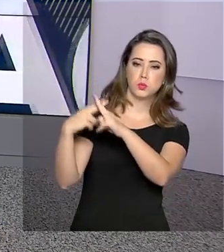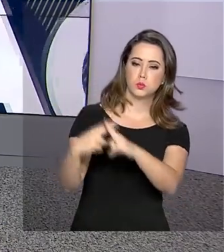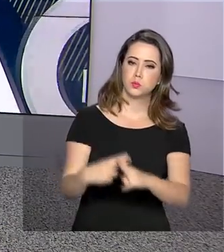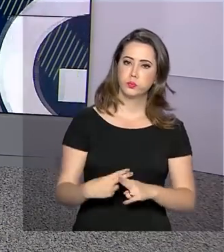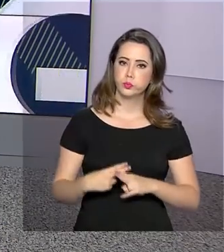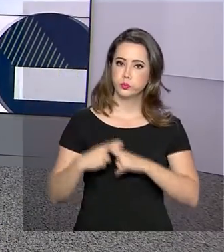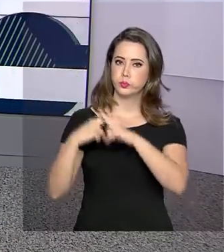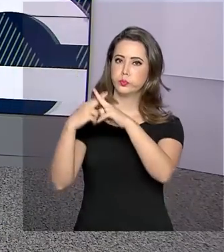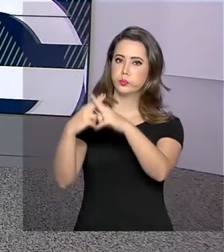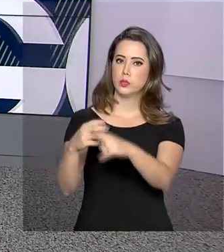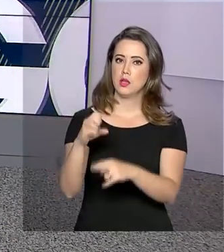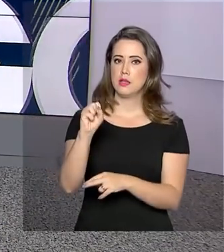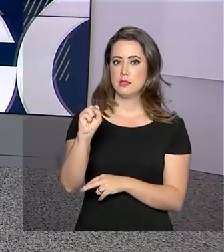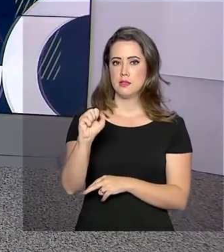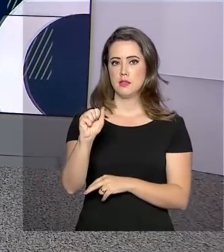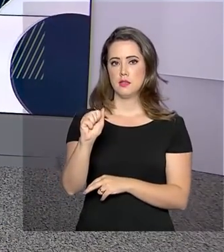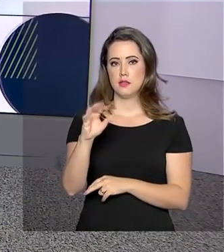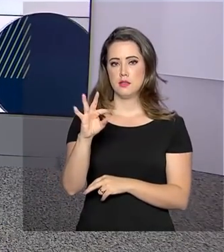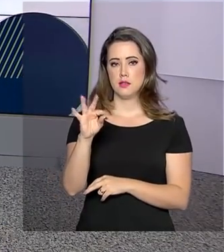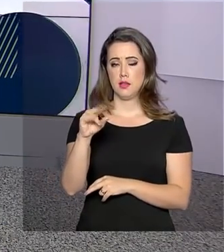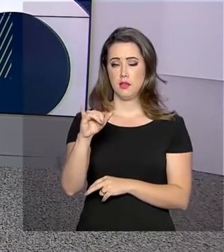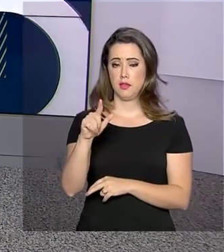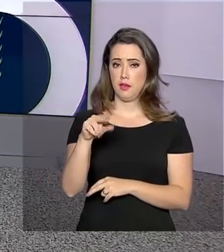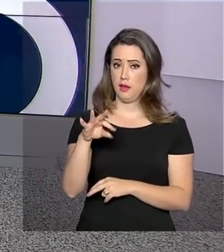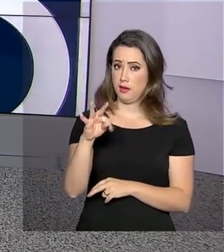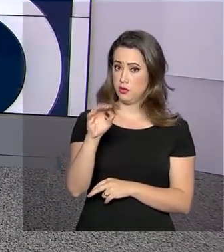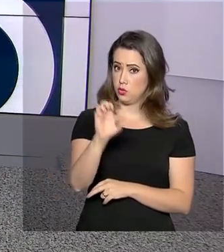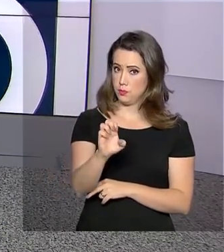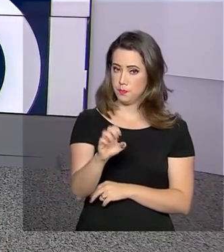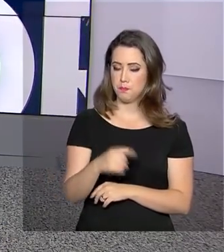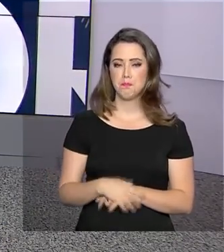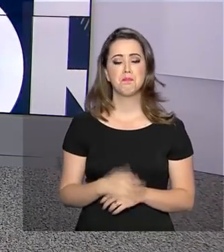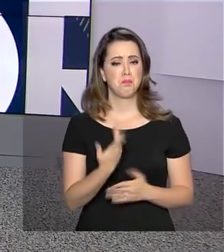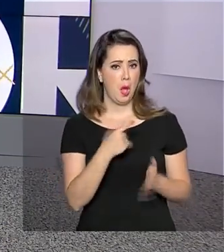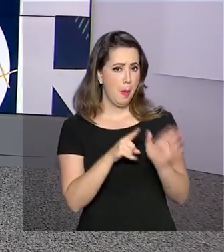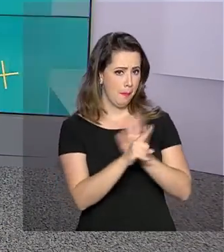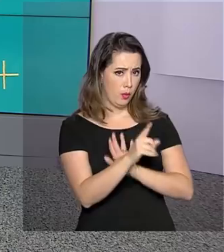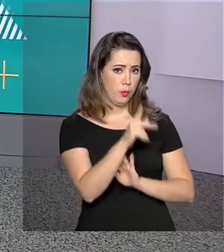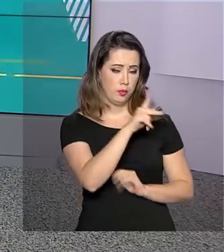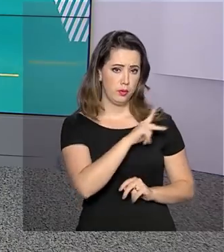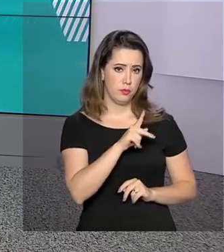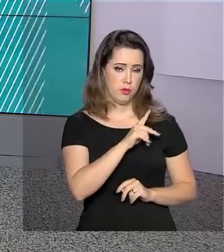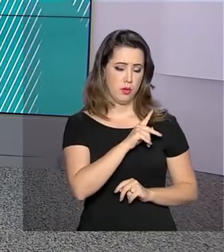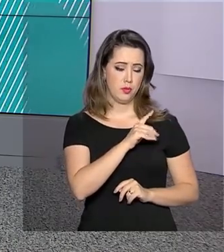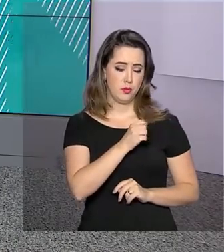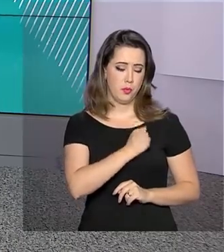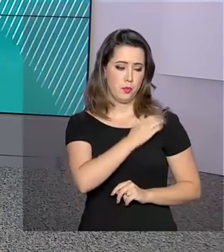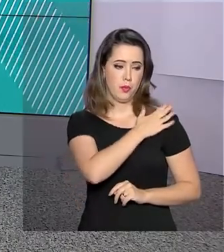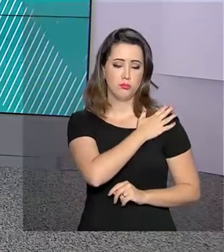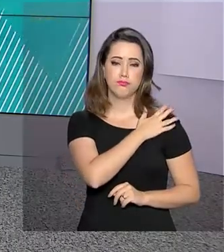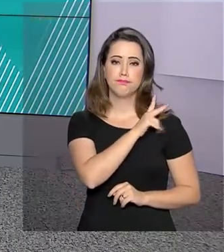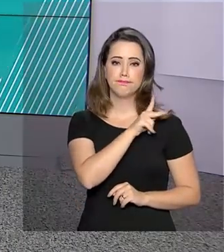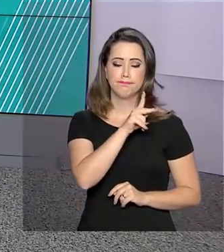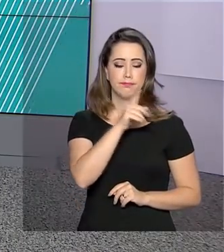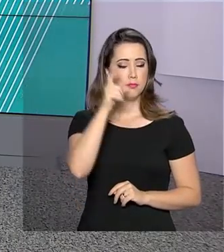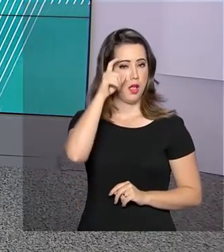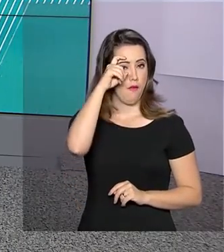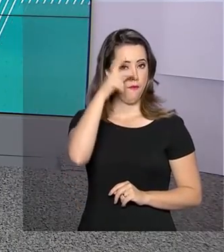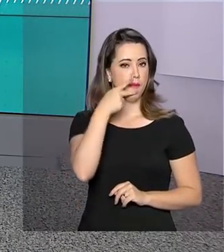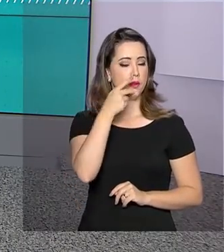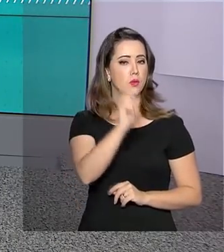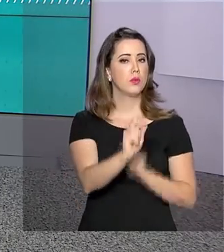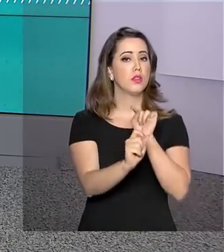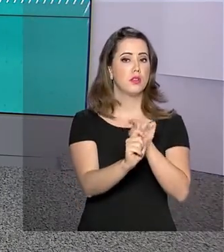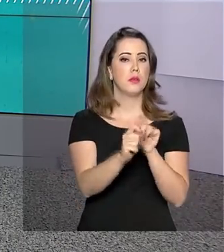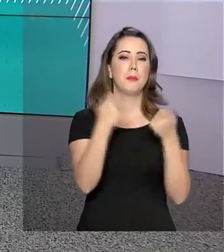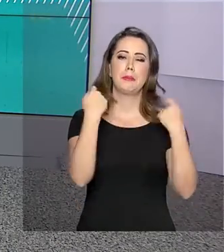Perguntado sobre a disputa comercial entre China e Estados Unidos e o fato de o Brasil estar em conversa com os dois países, Mourão disse